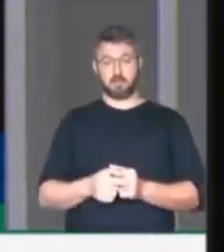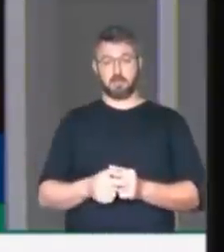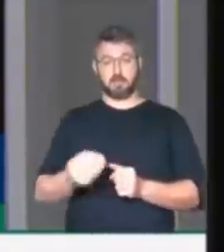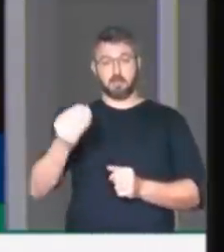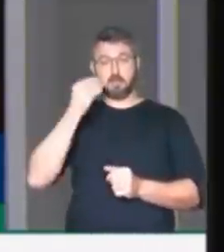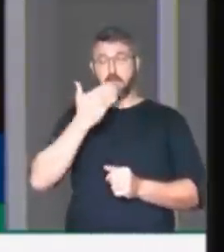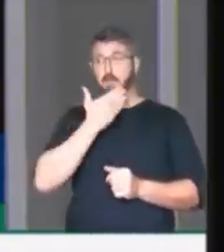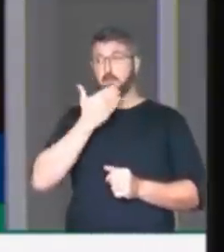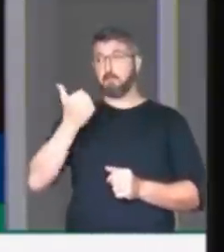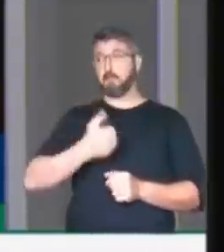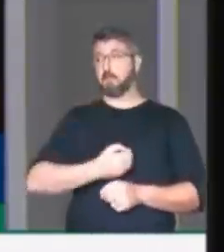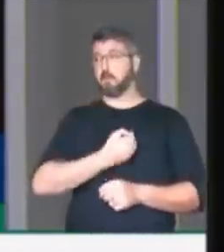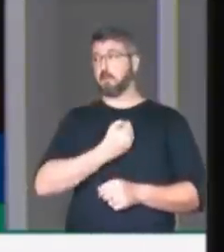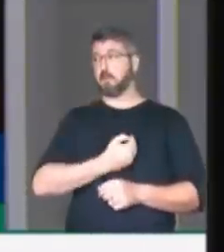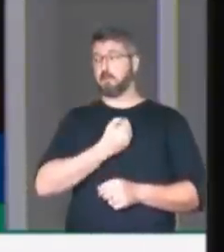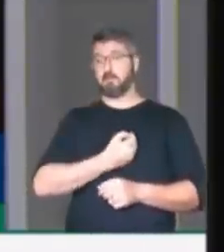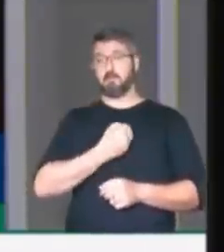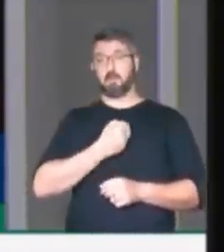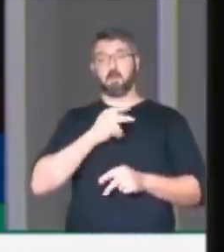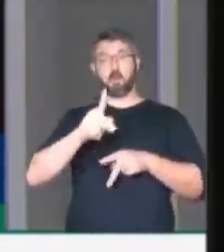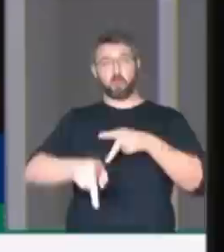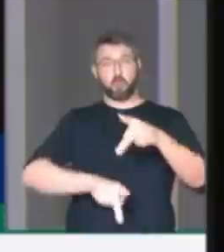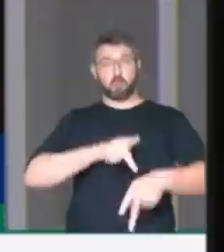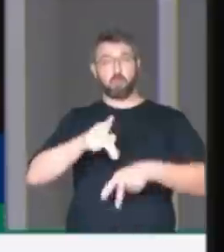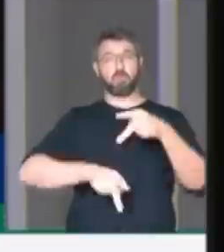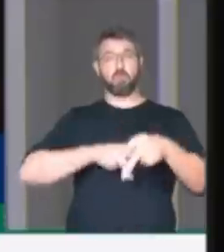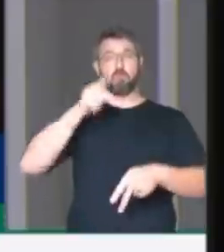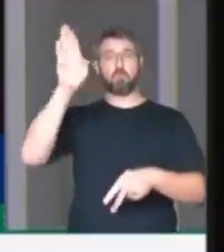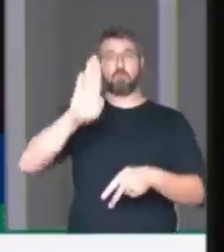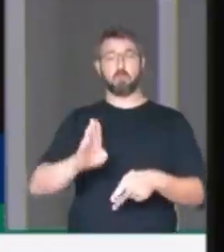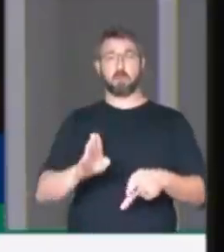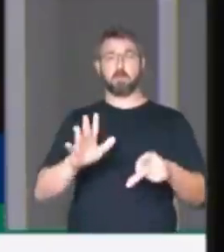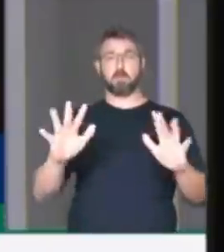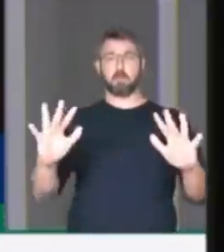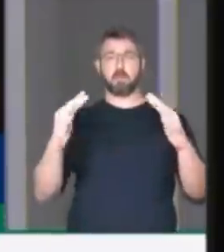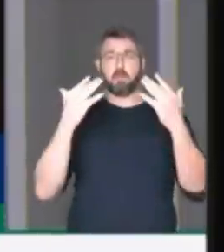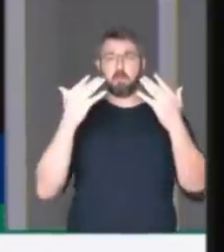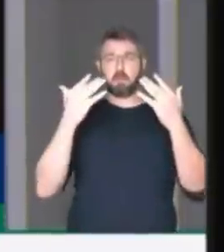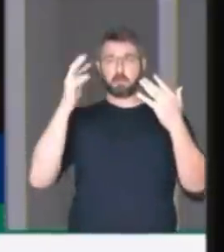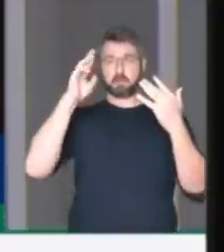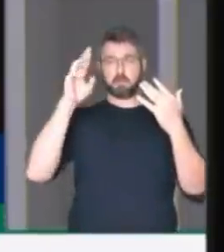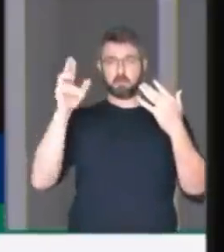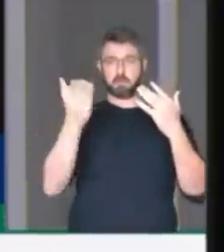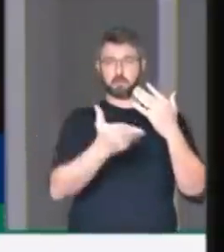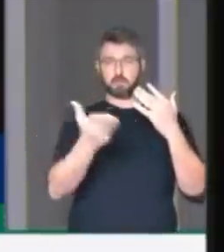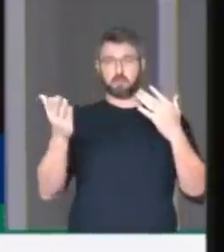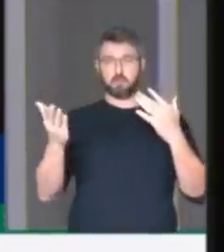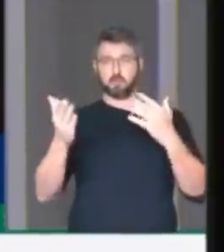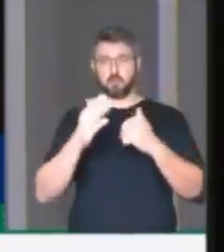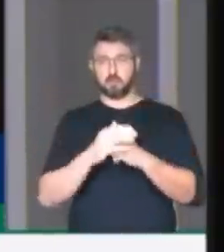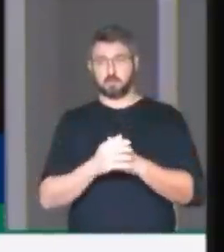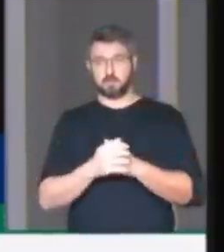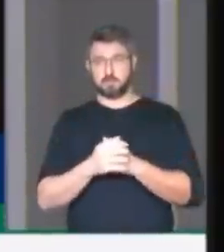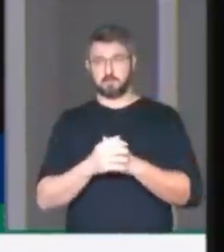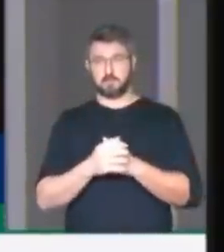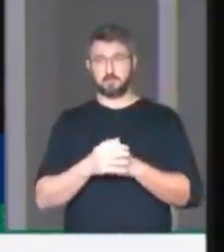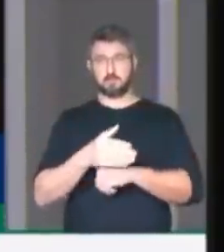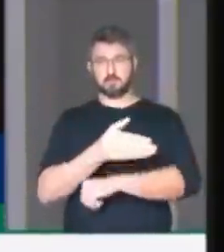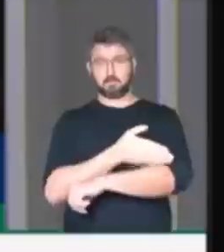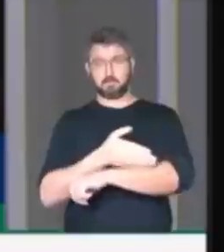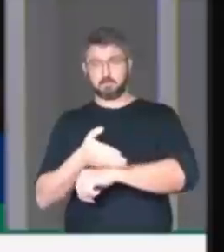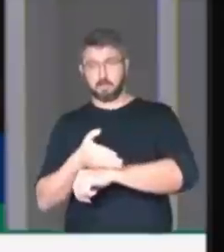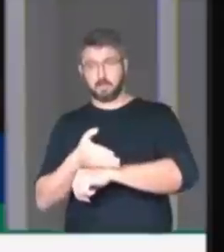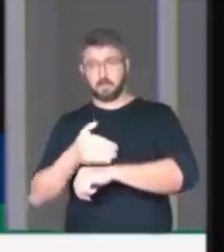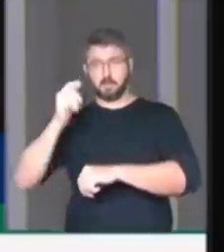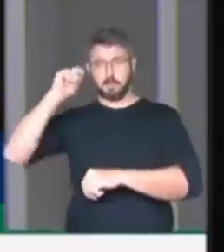a vida de todos os brasileiros. Peço atenção, senhores, senhoras, brancos,